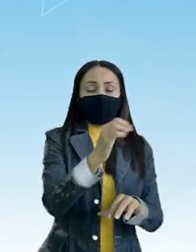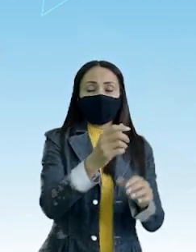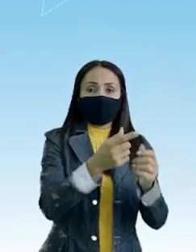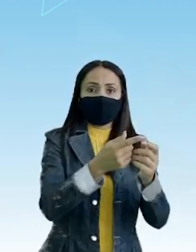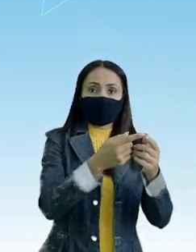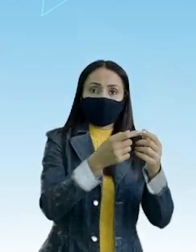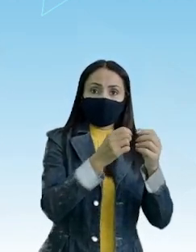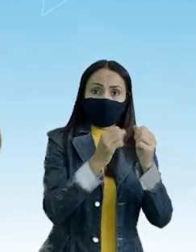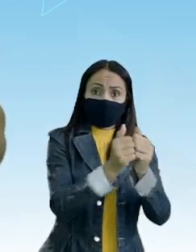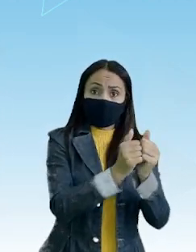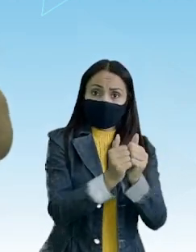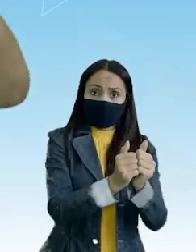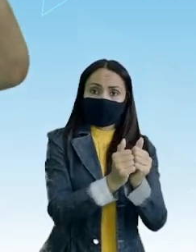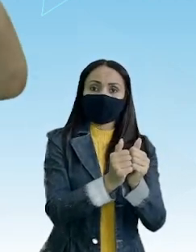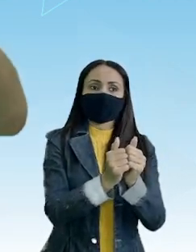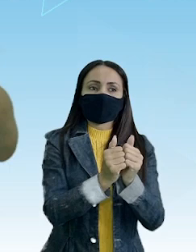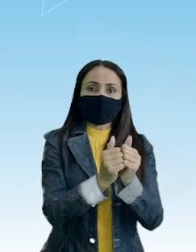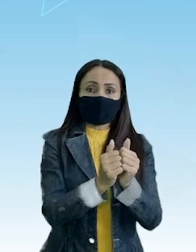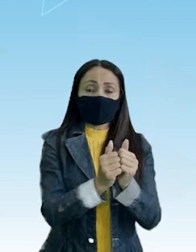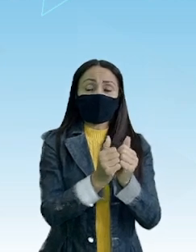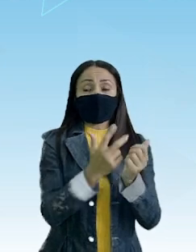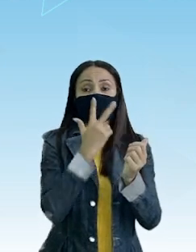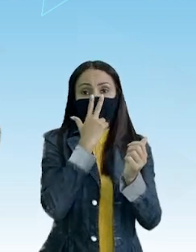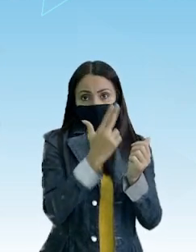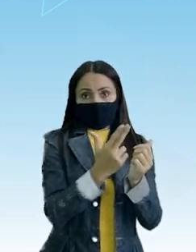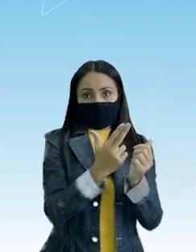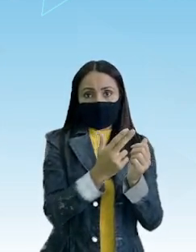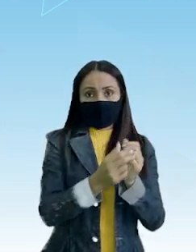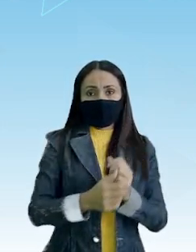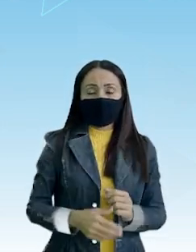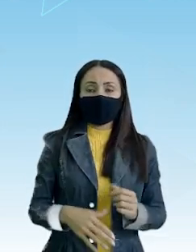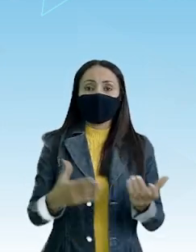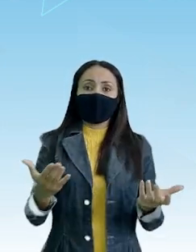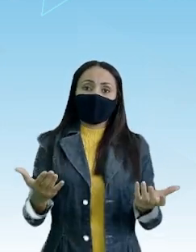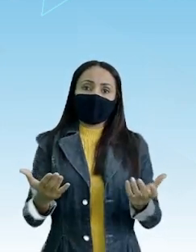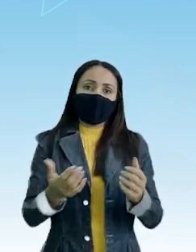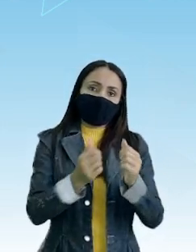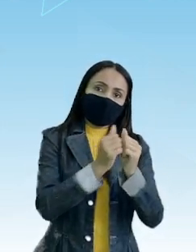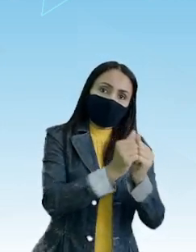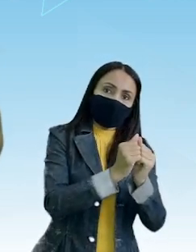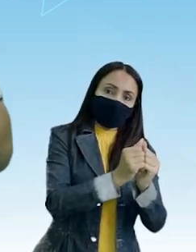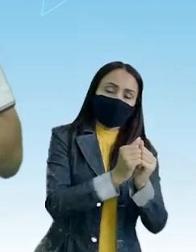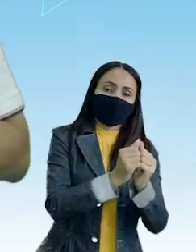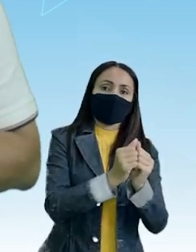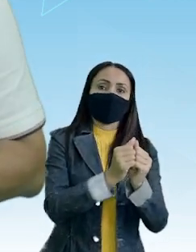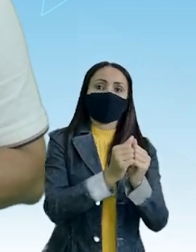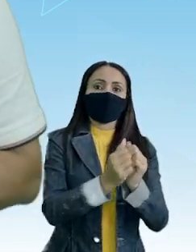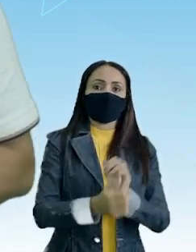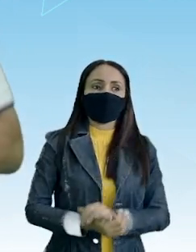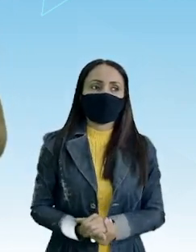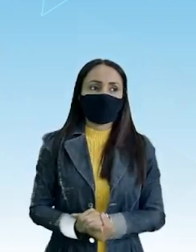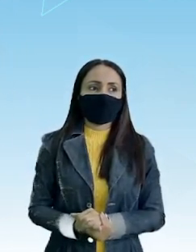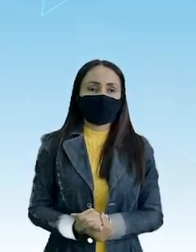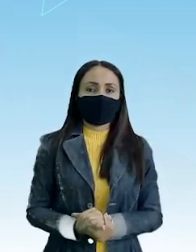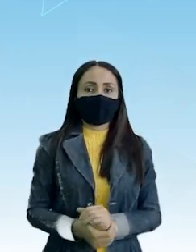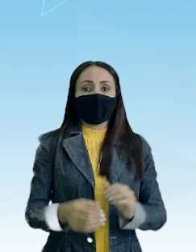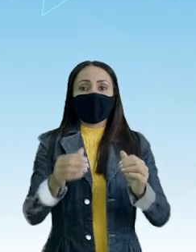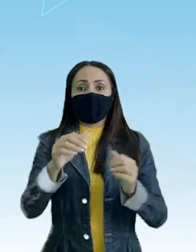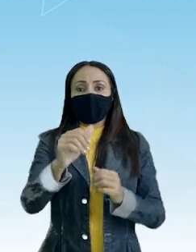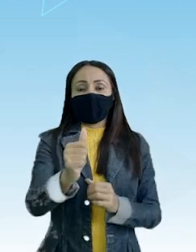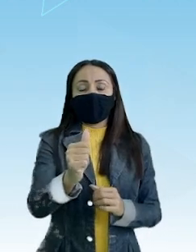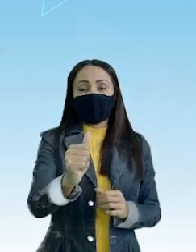Certo São disciplinas Parecidas Então o afim junto Significa Parecido O afim